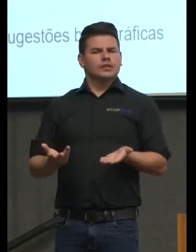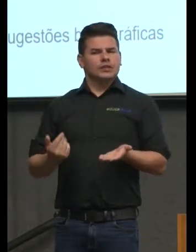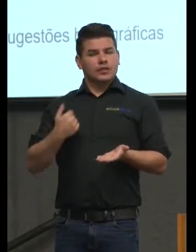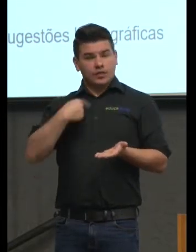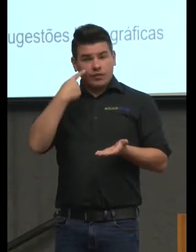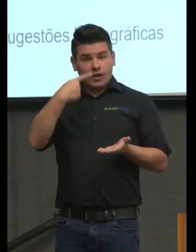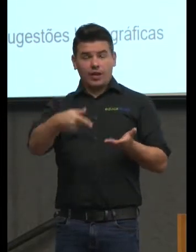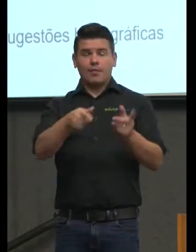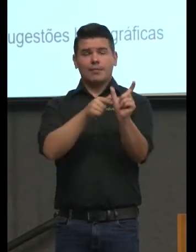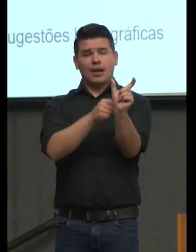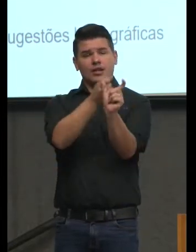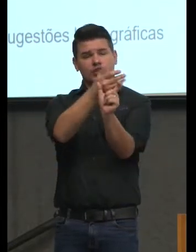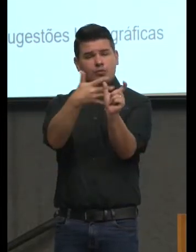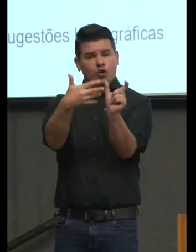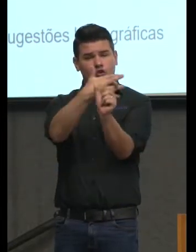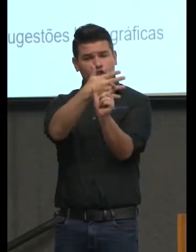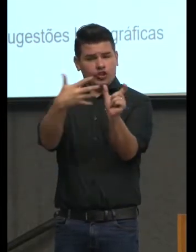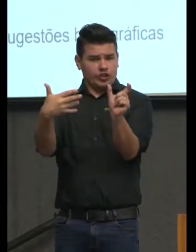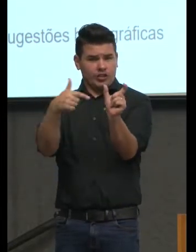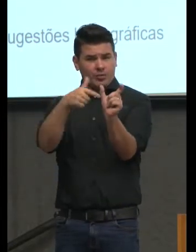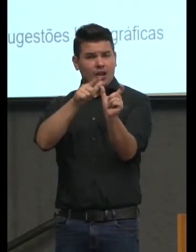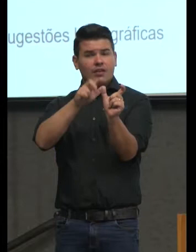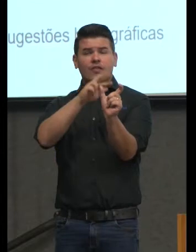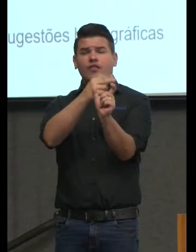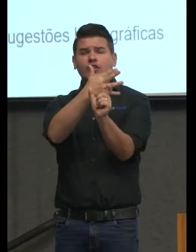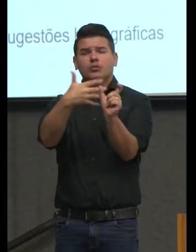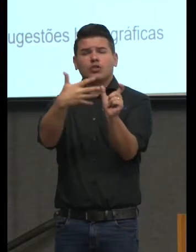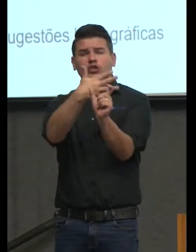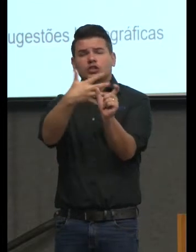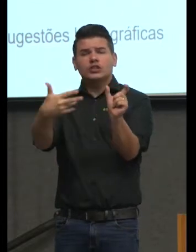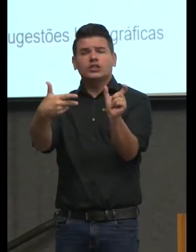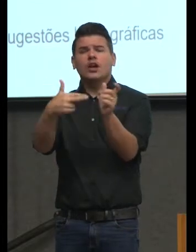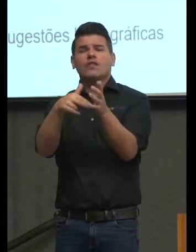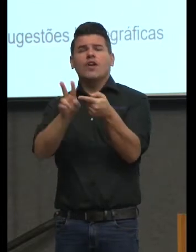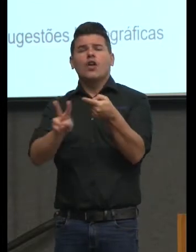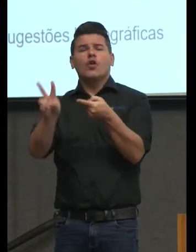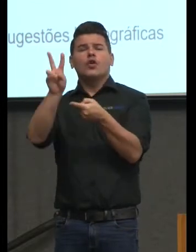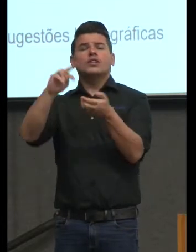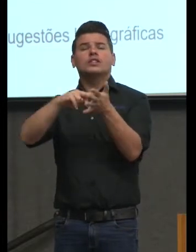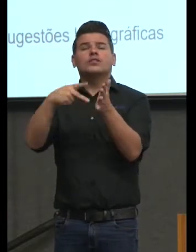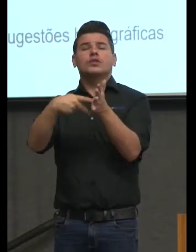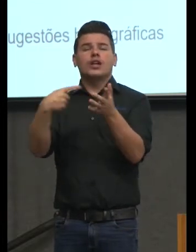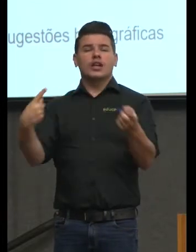etimologia valor significa em latim riqueza